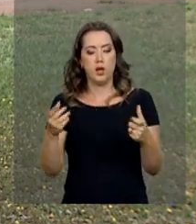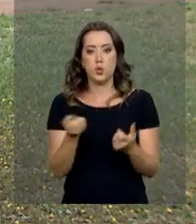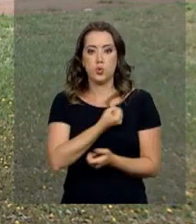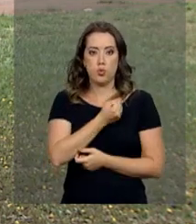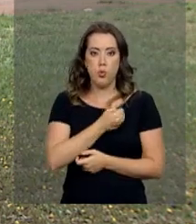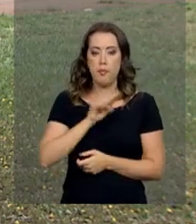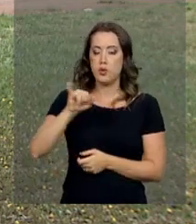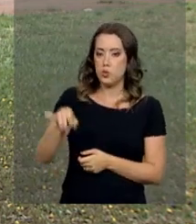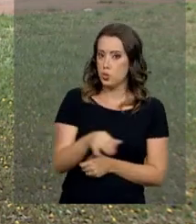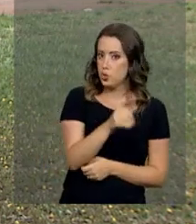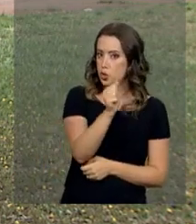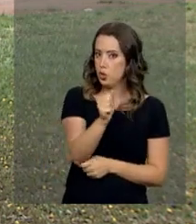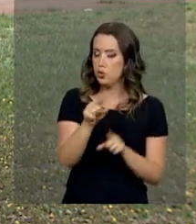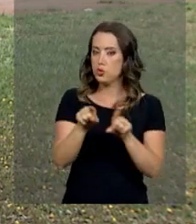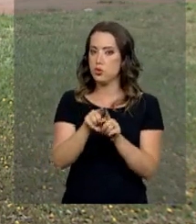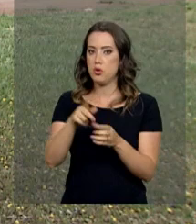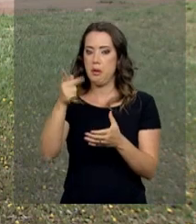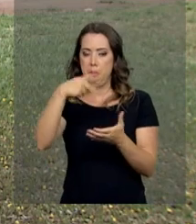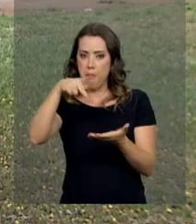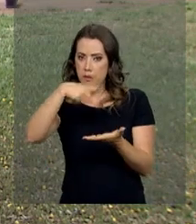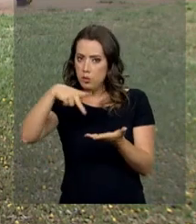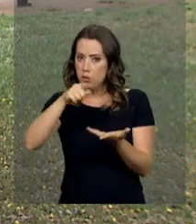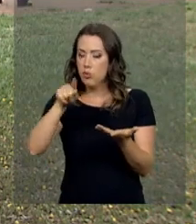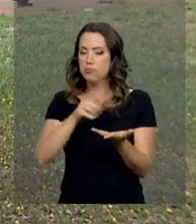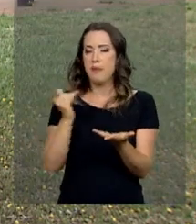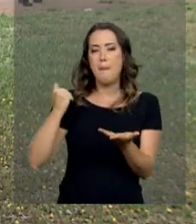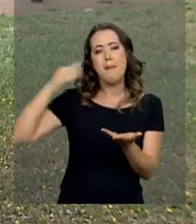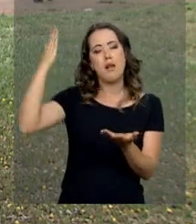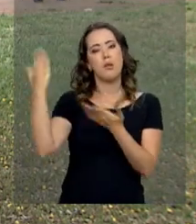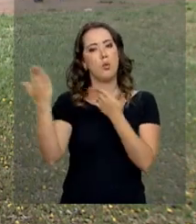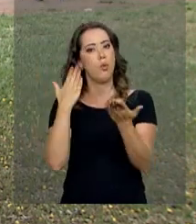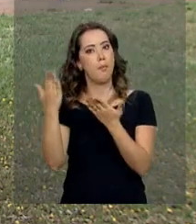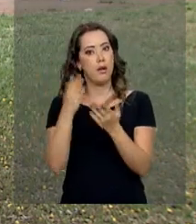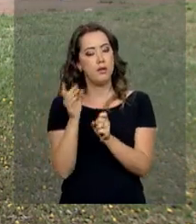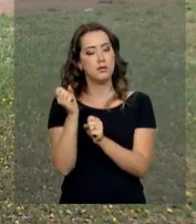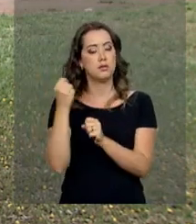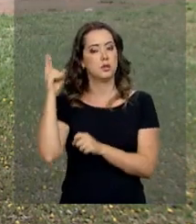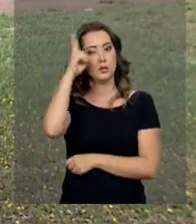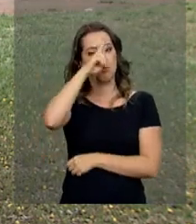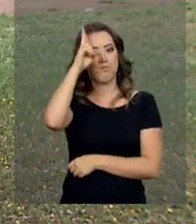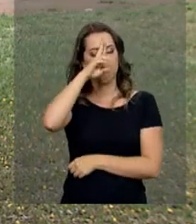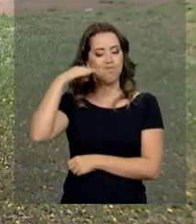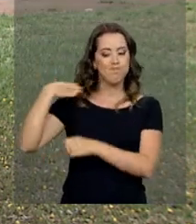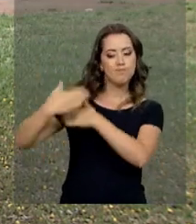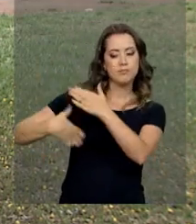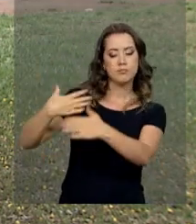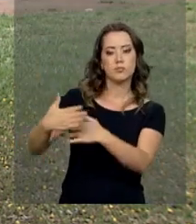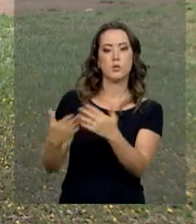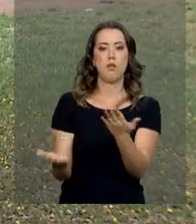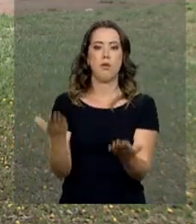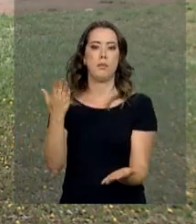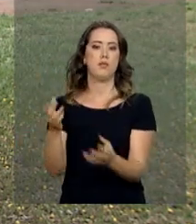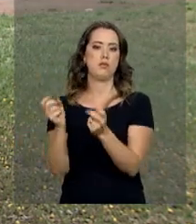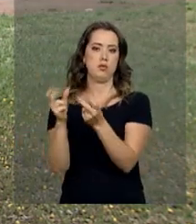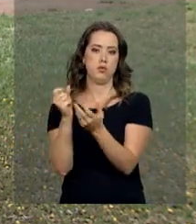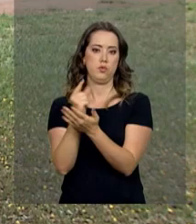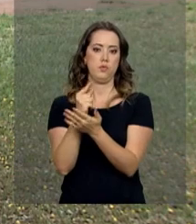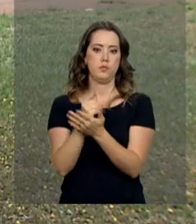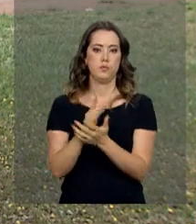soja e de petróleo para outros países foram as maiores de toda a série histórica da balança comercial.